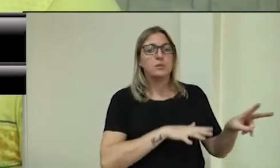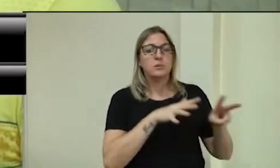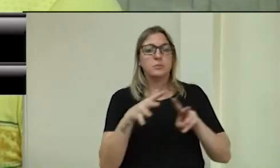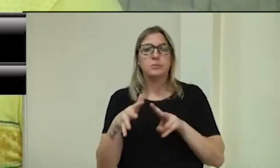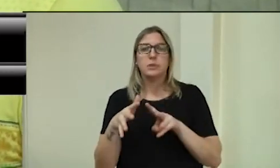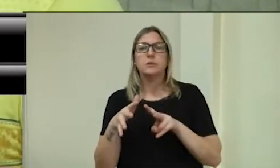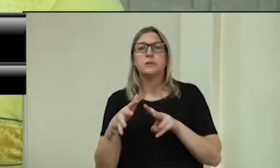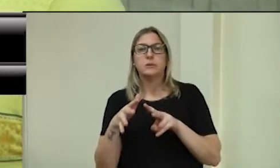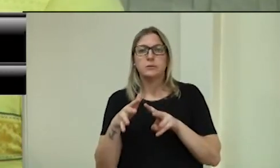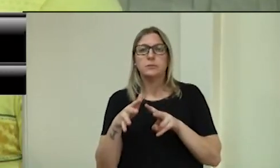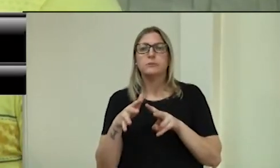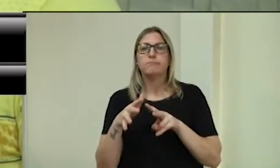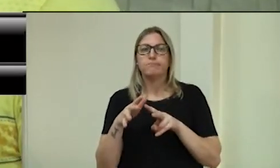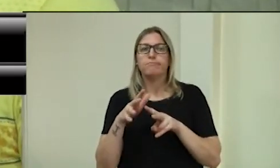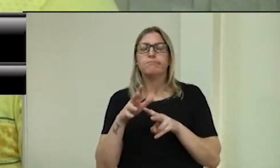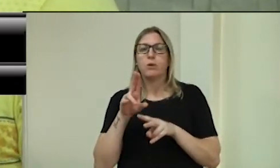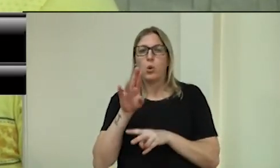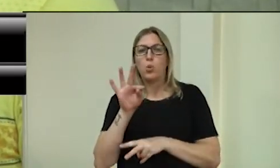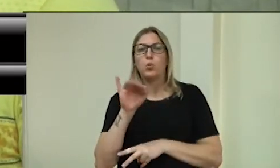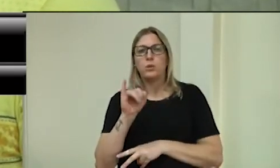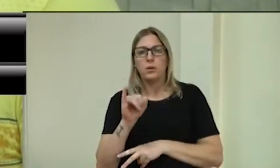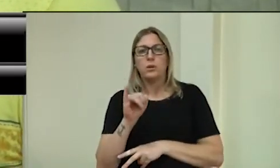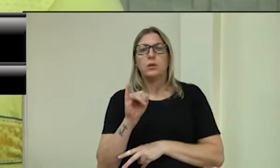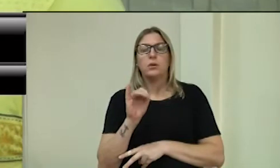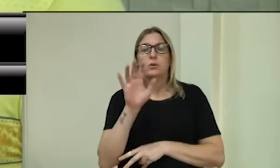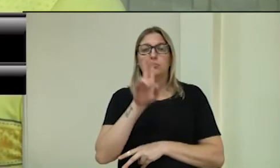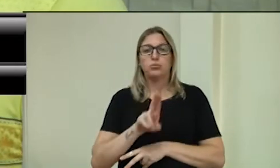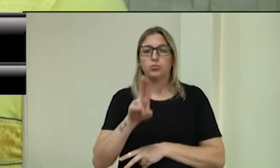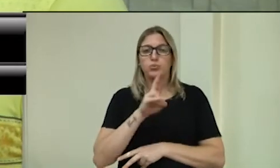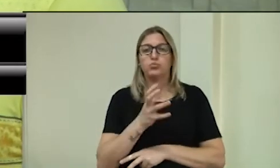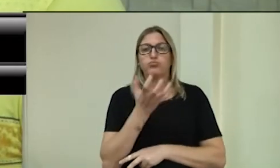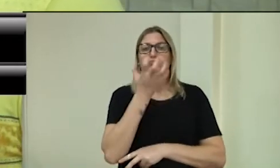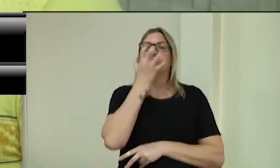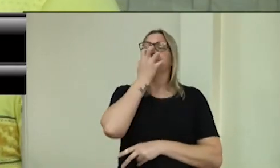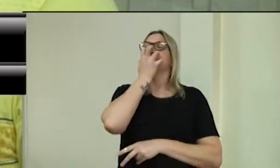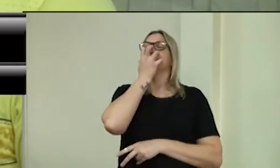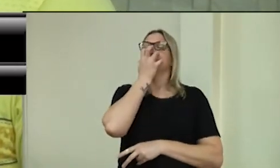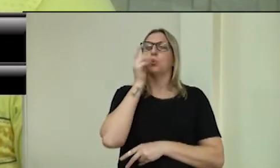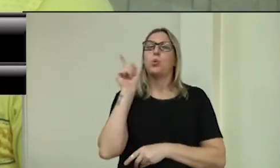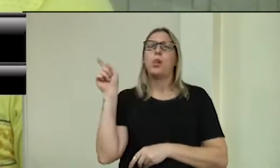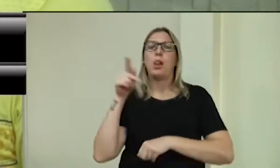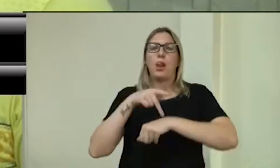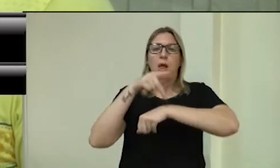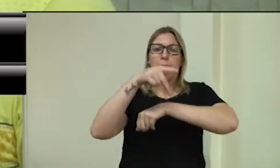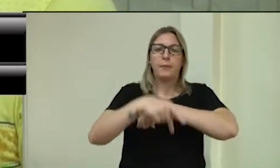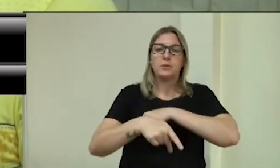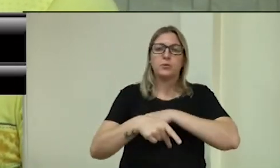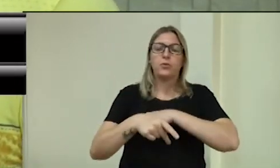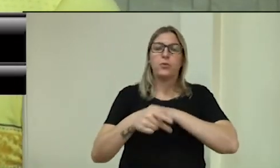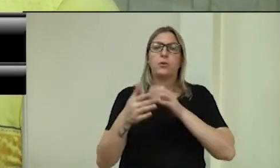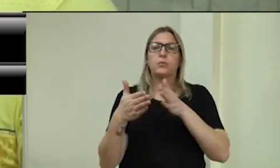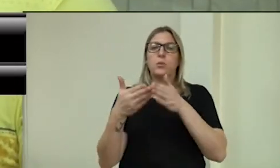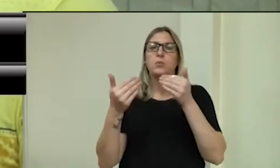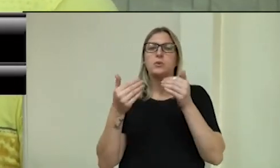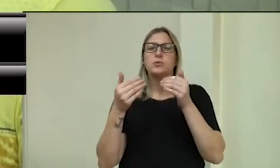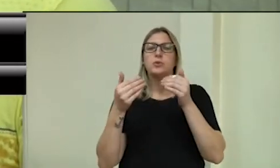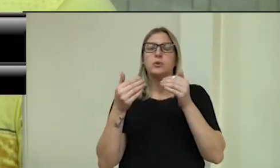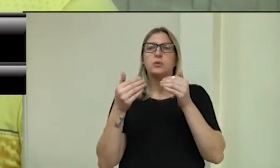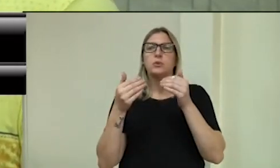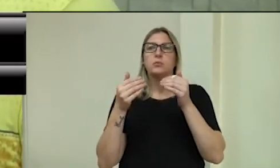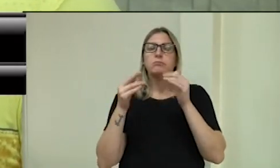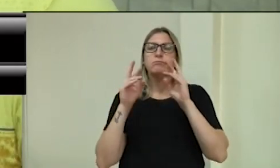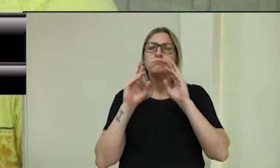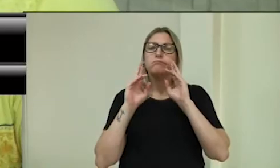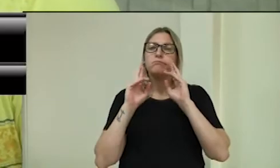e também queremos aí pedir que melhore o quanto antes para voltar à rotina da política nossa.